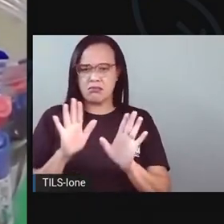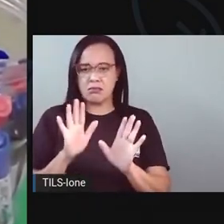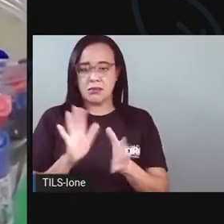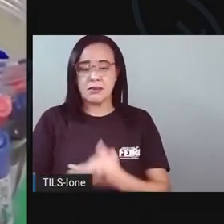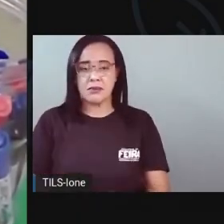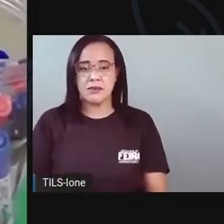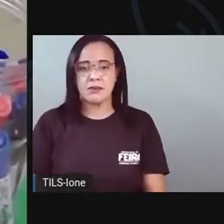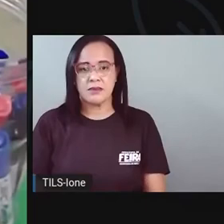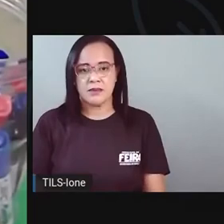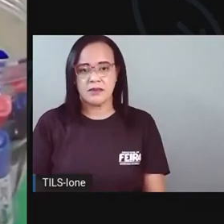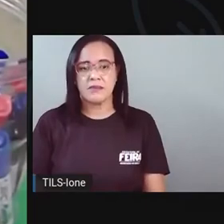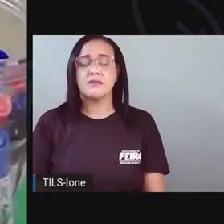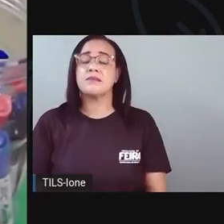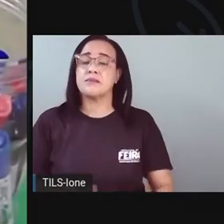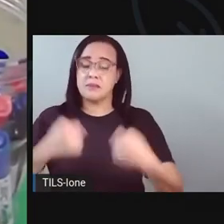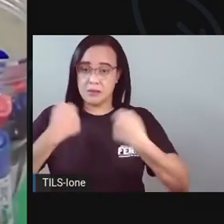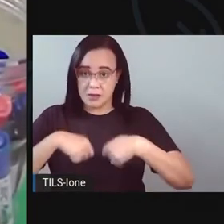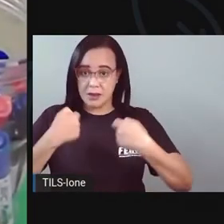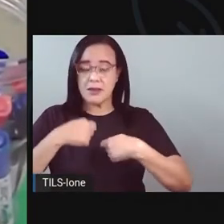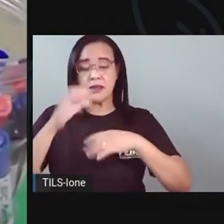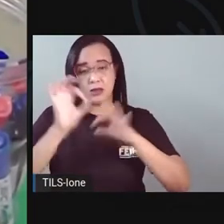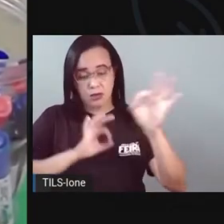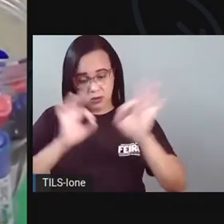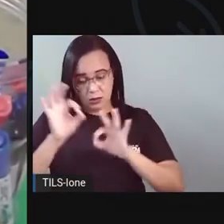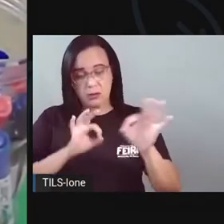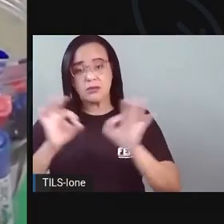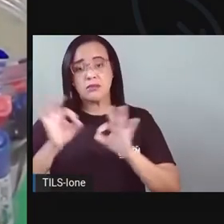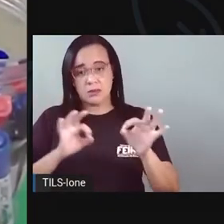Ai, não precisa. Não, não precisa de desespero não, aqui, ó.